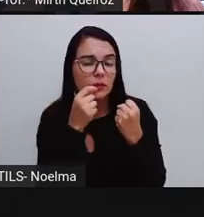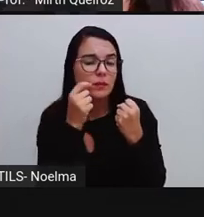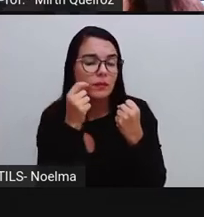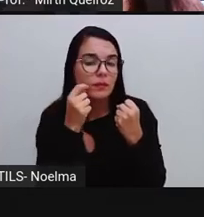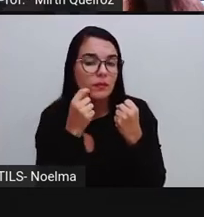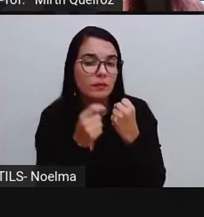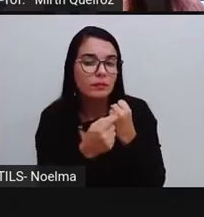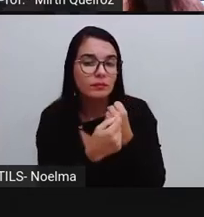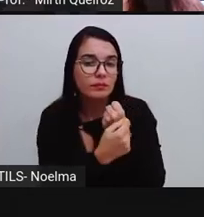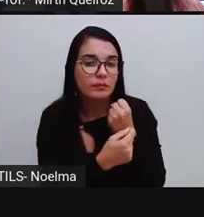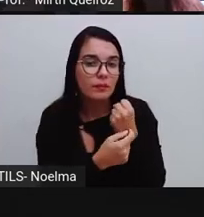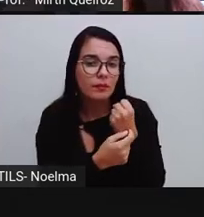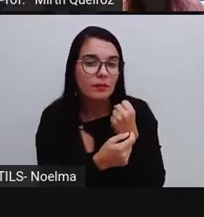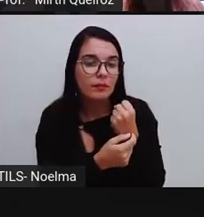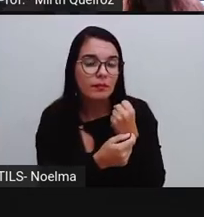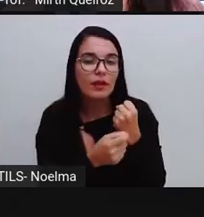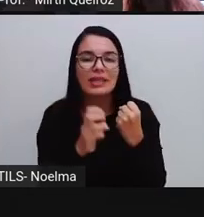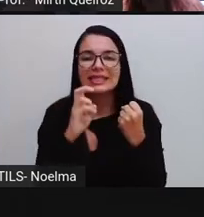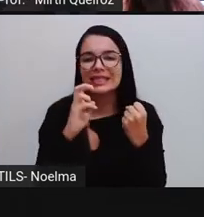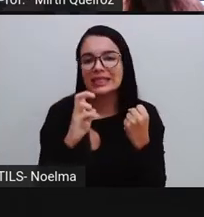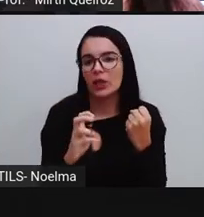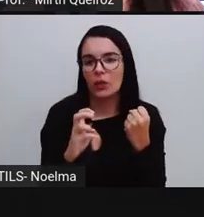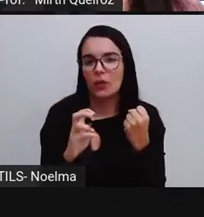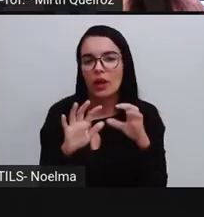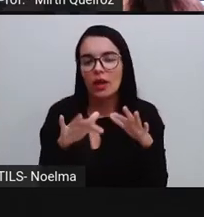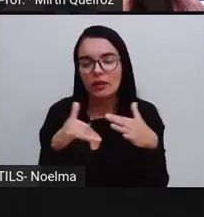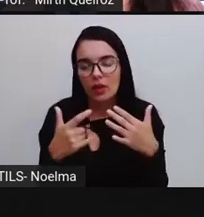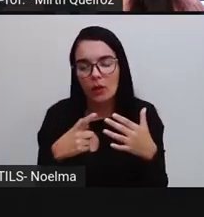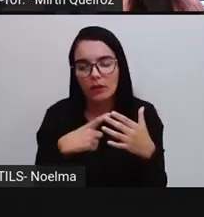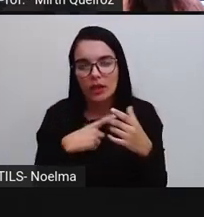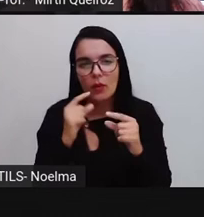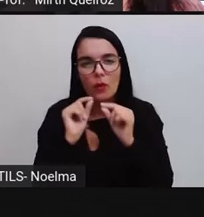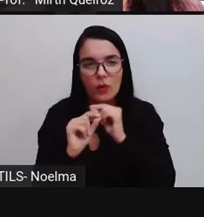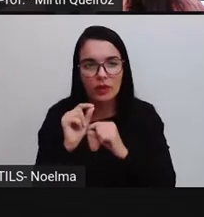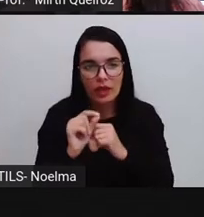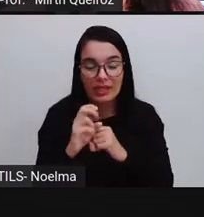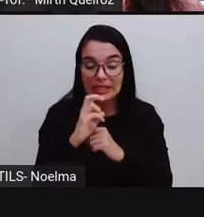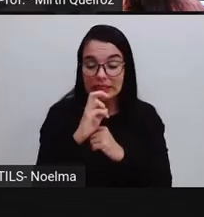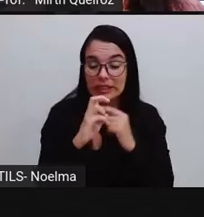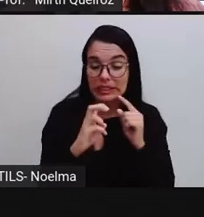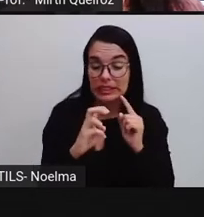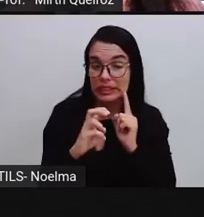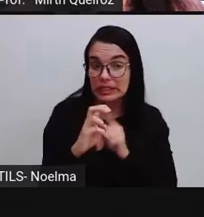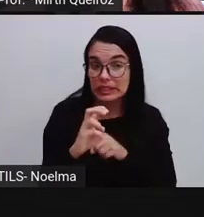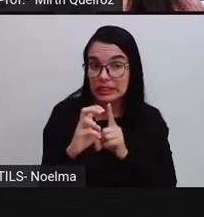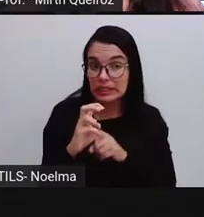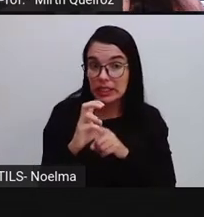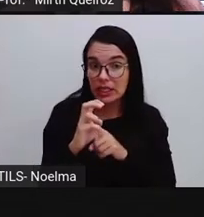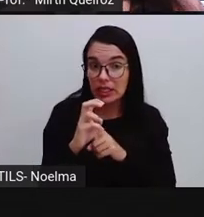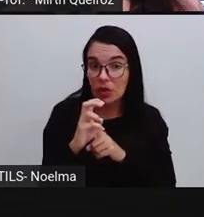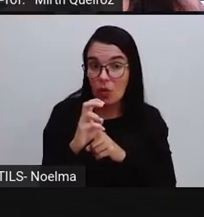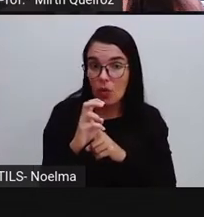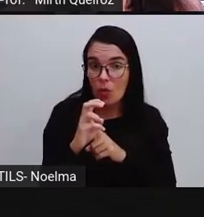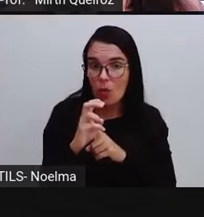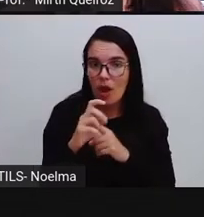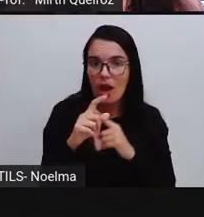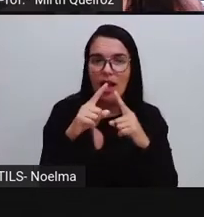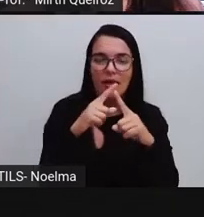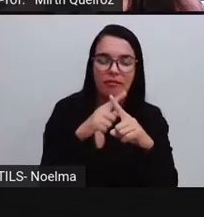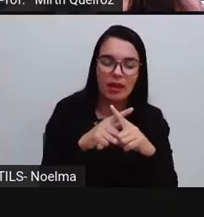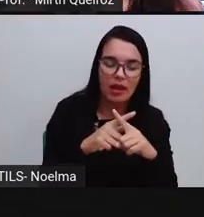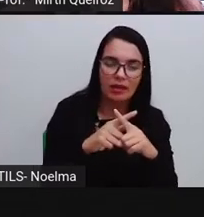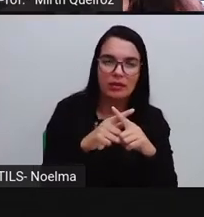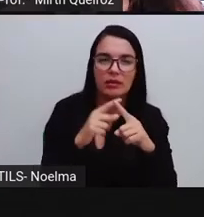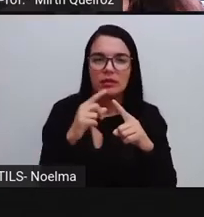Cinco bombons de morango, né? Então, a chance dela pegar um bombom de morango é de cinco. De quantos?